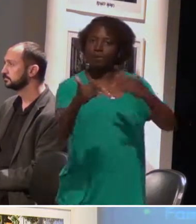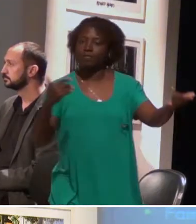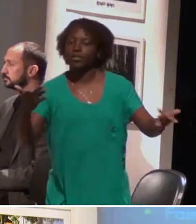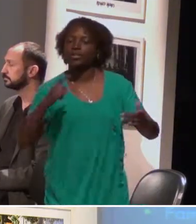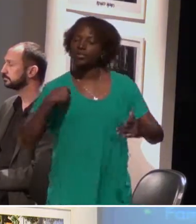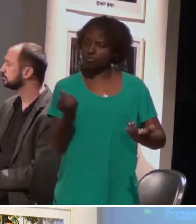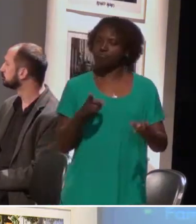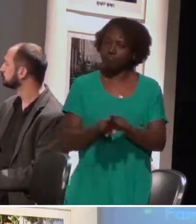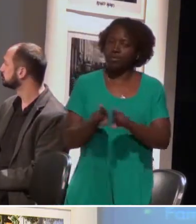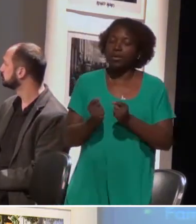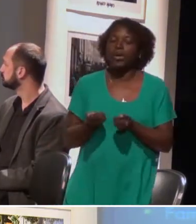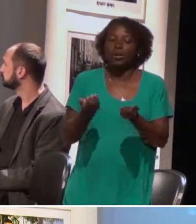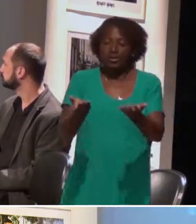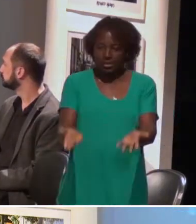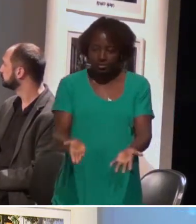esse pessoal.